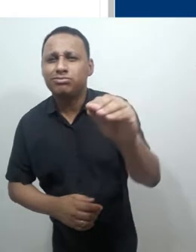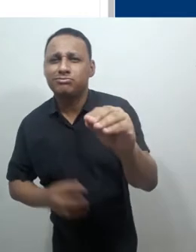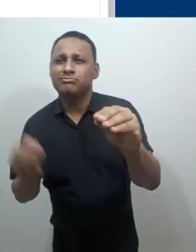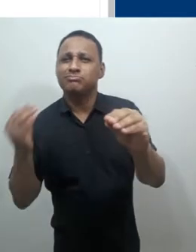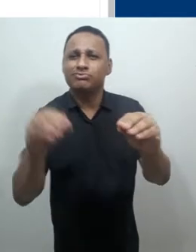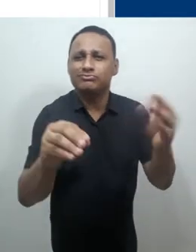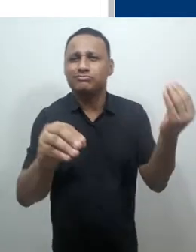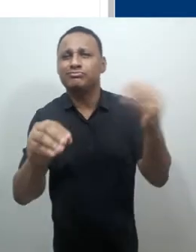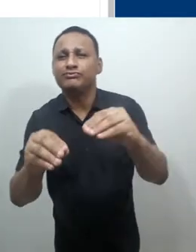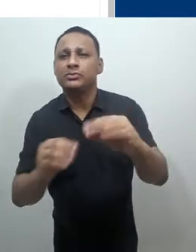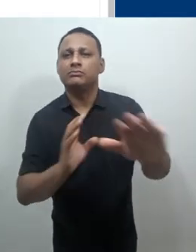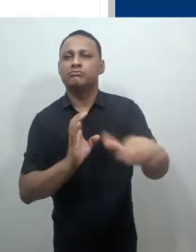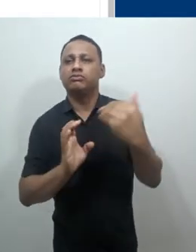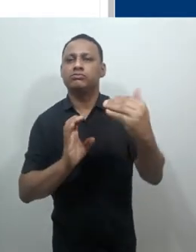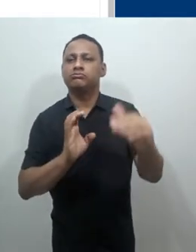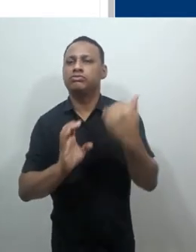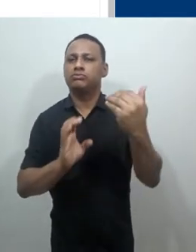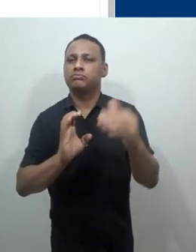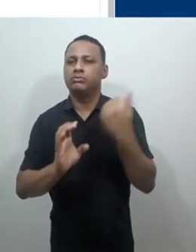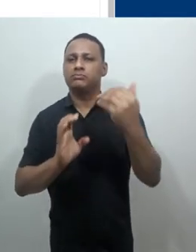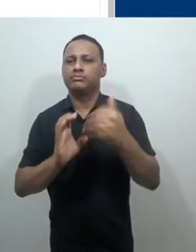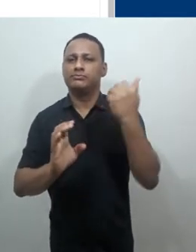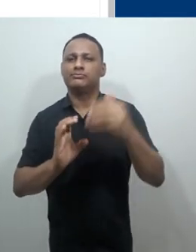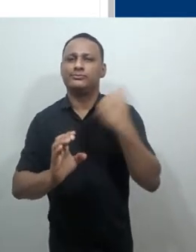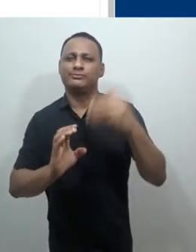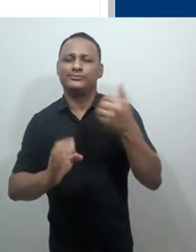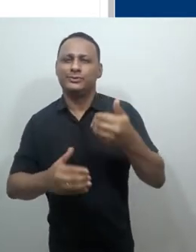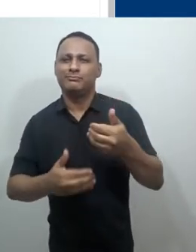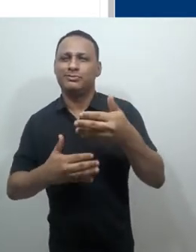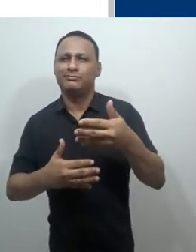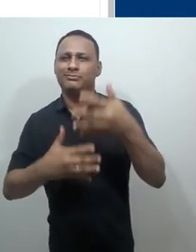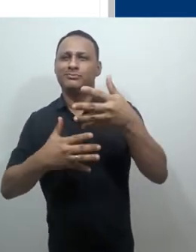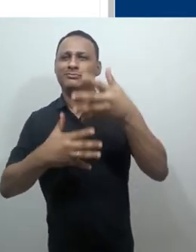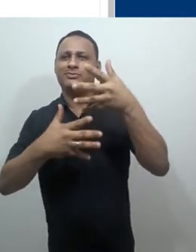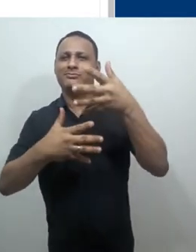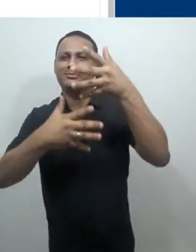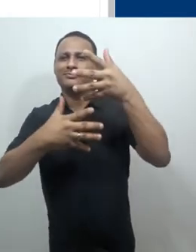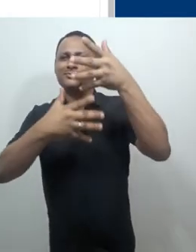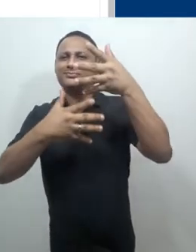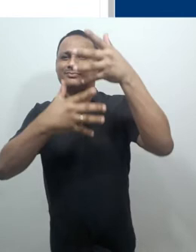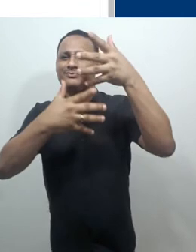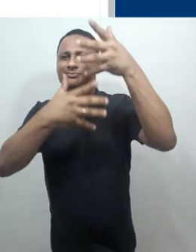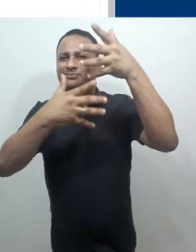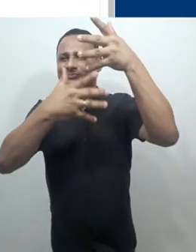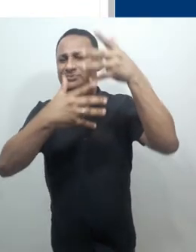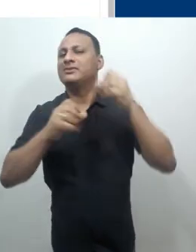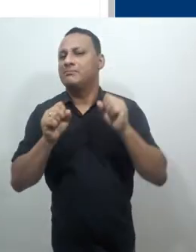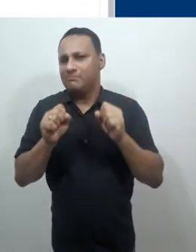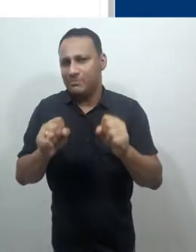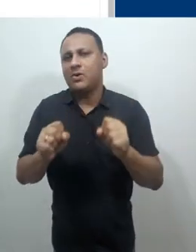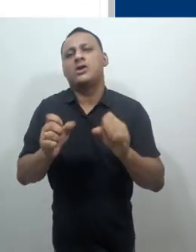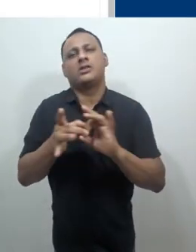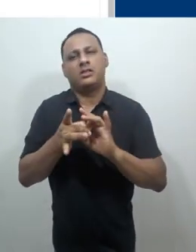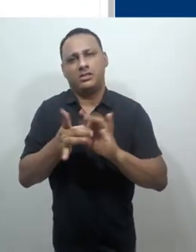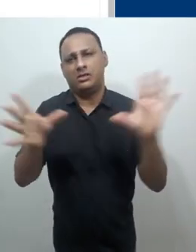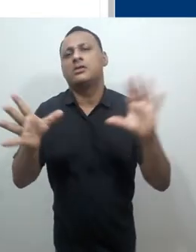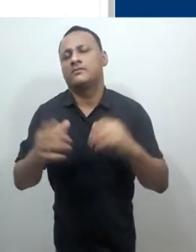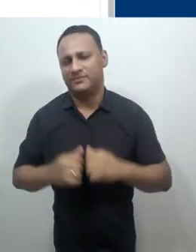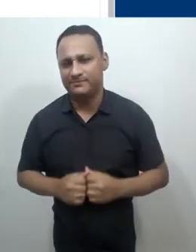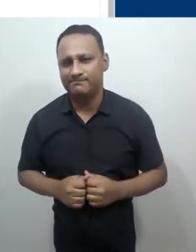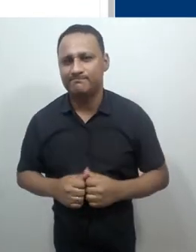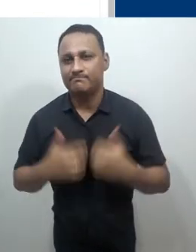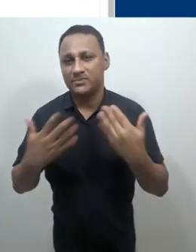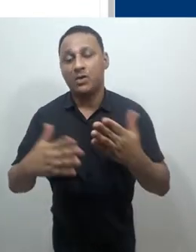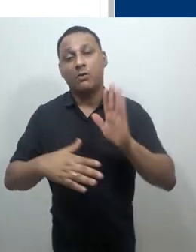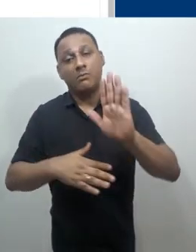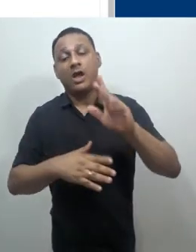toda vez que um novo comentário for feito no tópico que eu estou, no caso, assinando. Esta